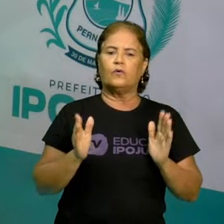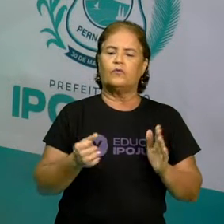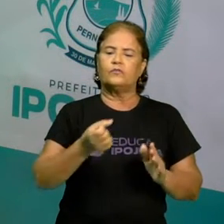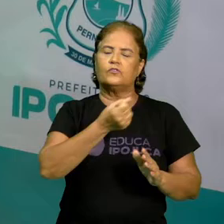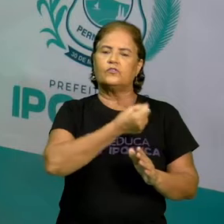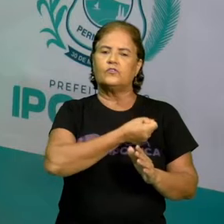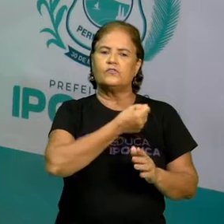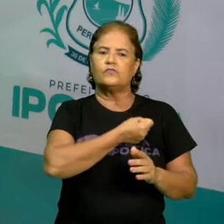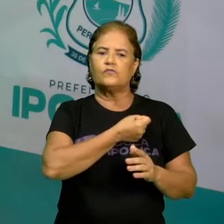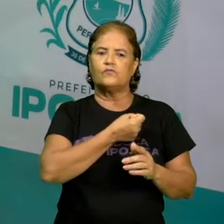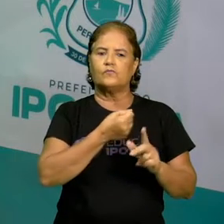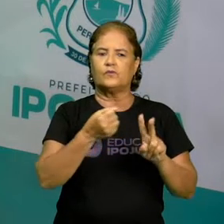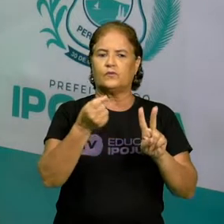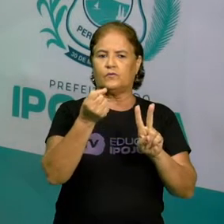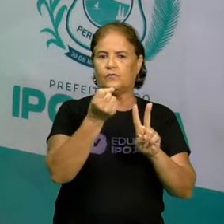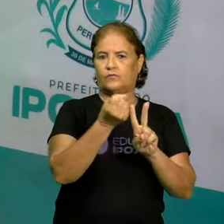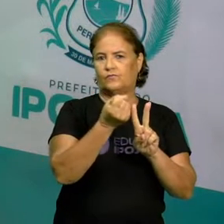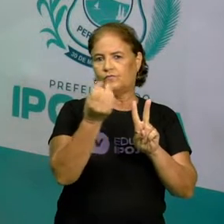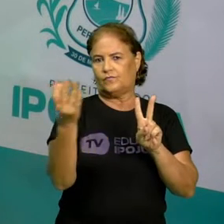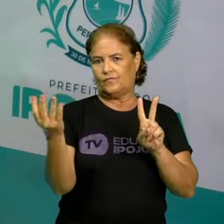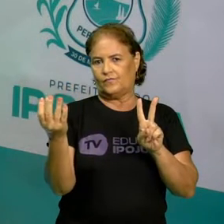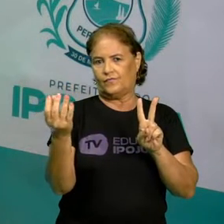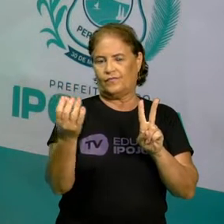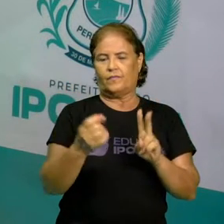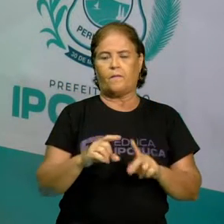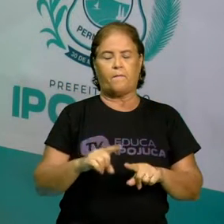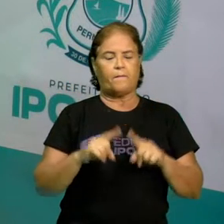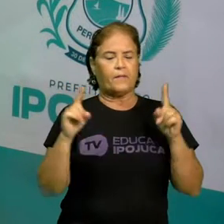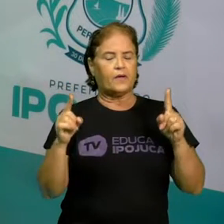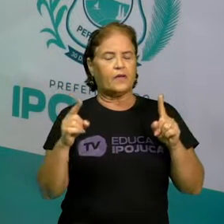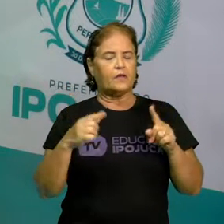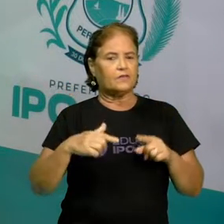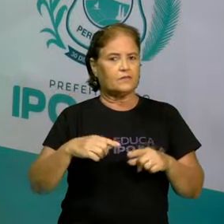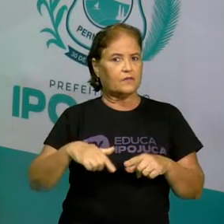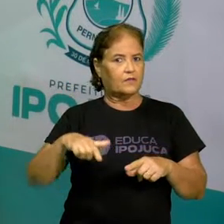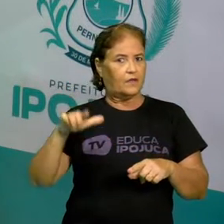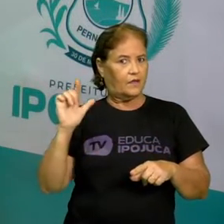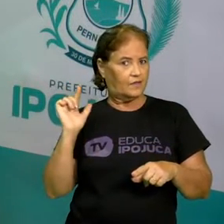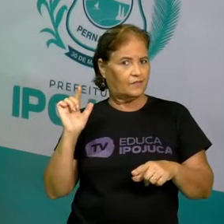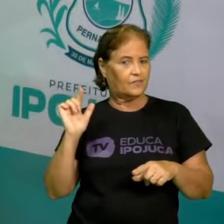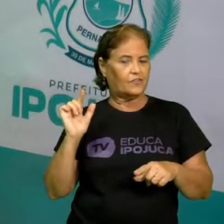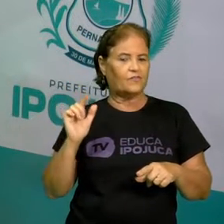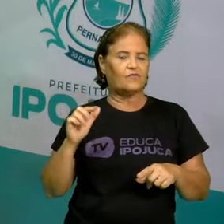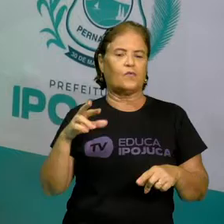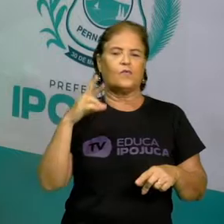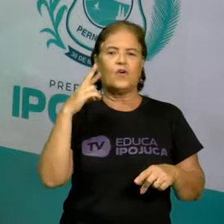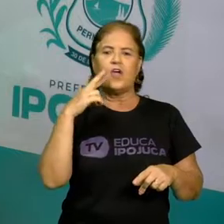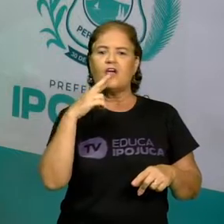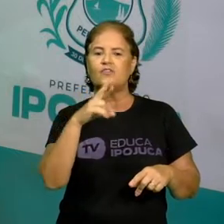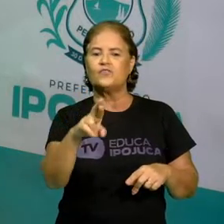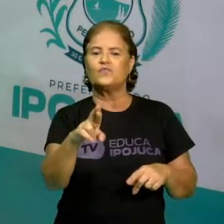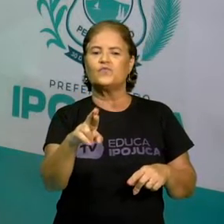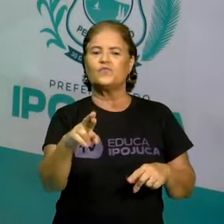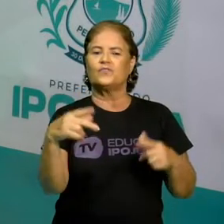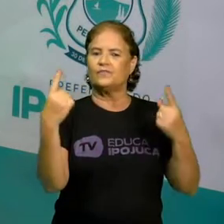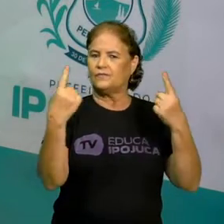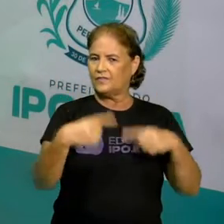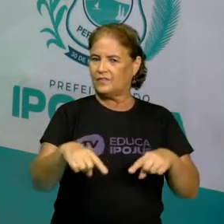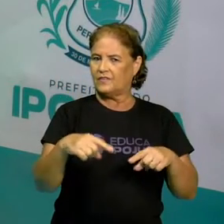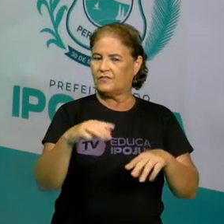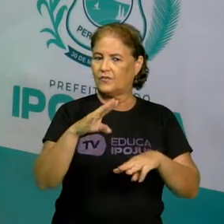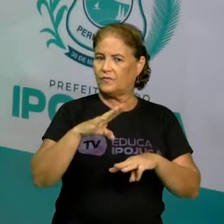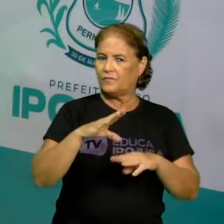irracionais. Mas antes, vamos responder o desafio matemático da aula anterior?